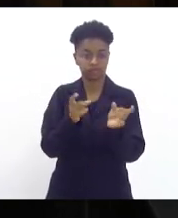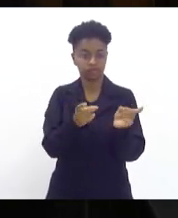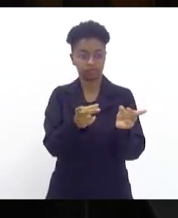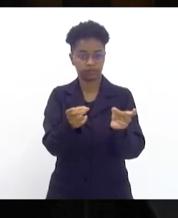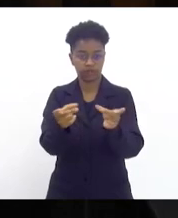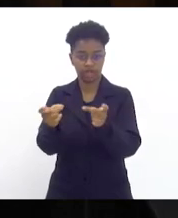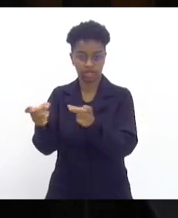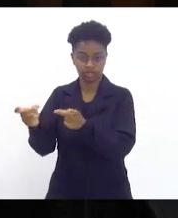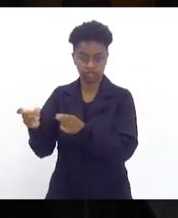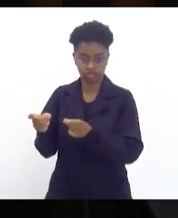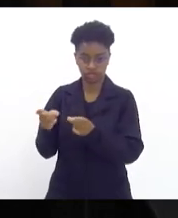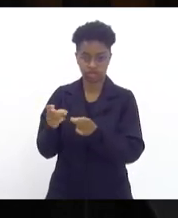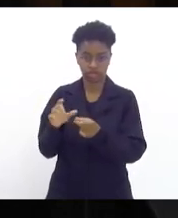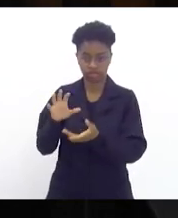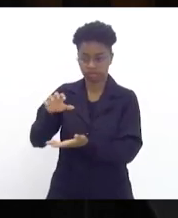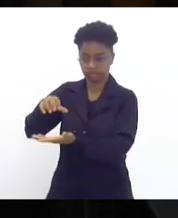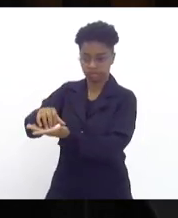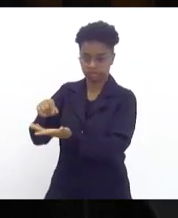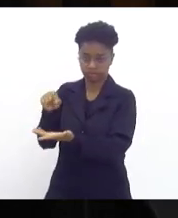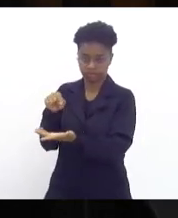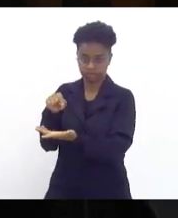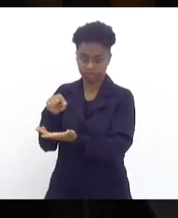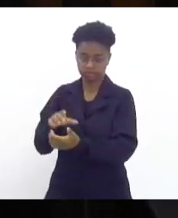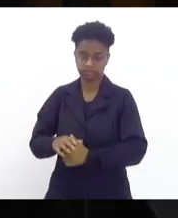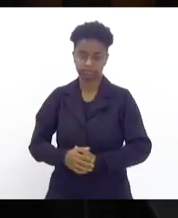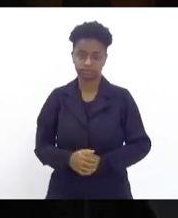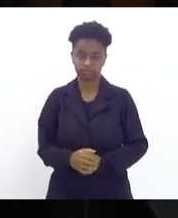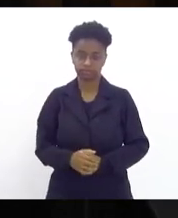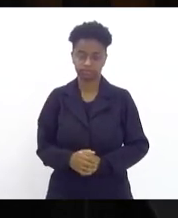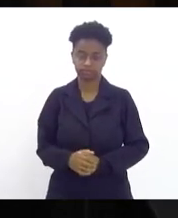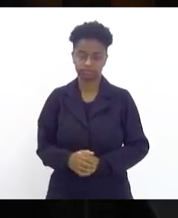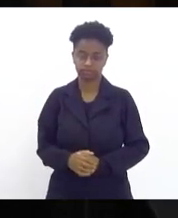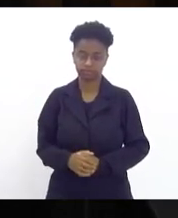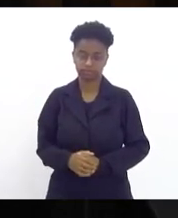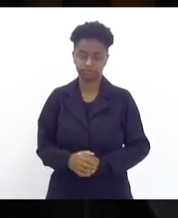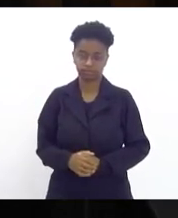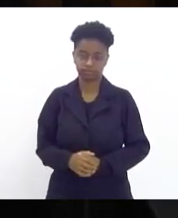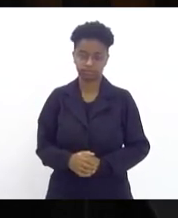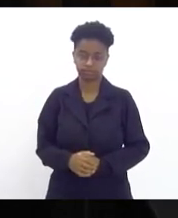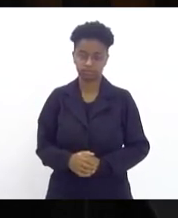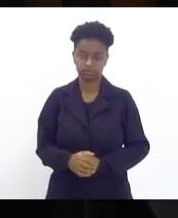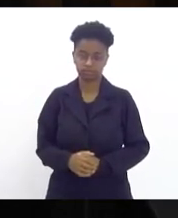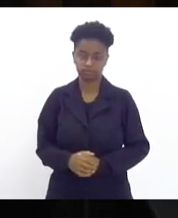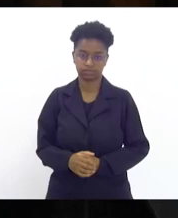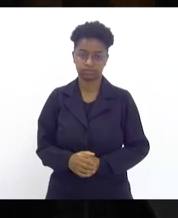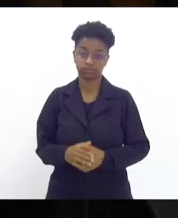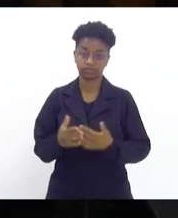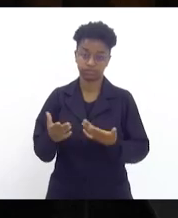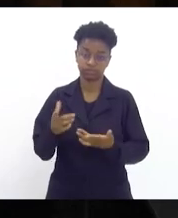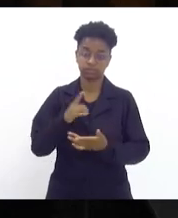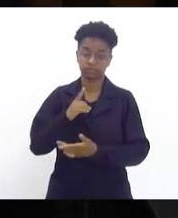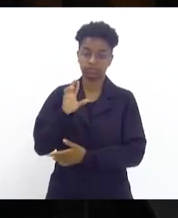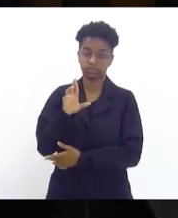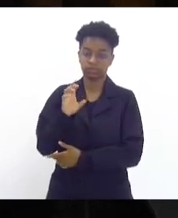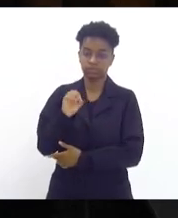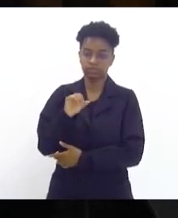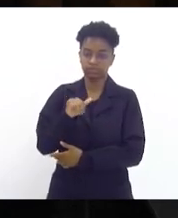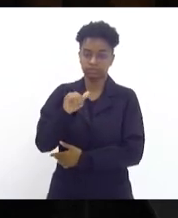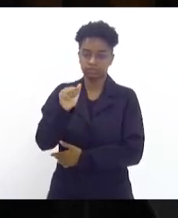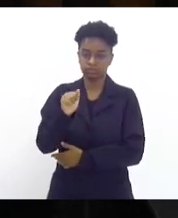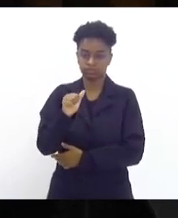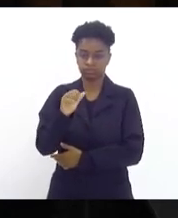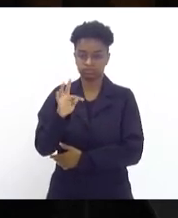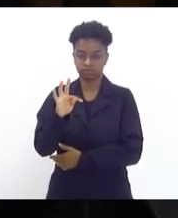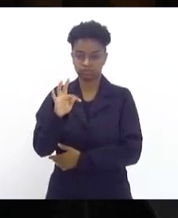para a sua subsidiária. E aí, incidia o royalties à participação especial.